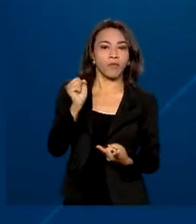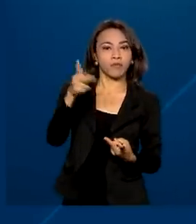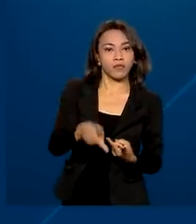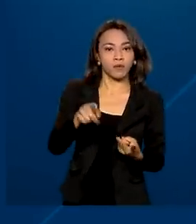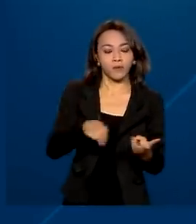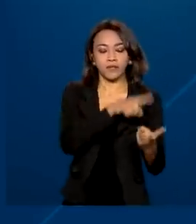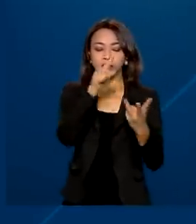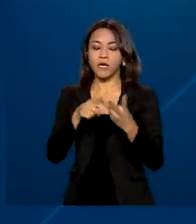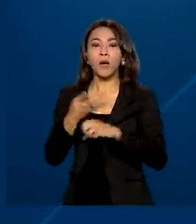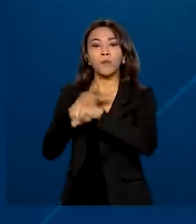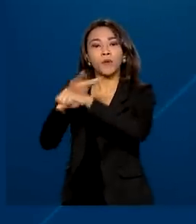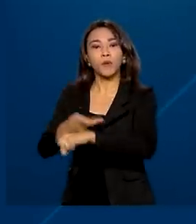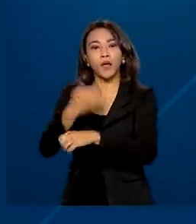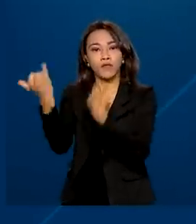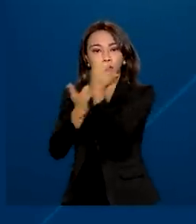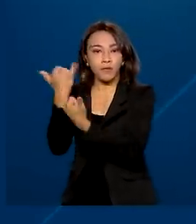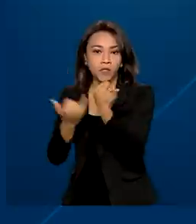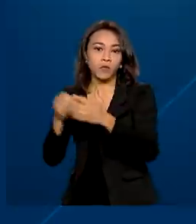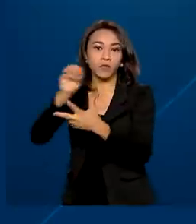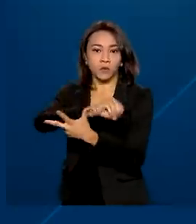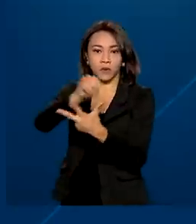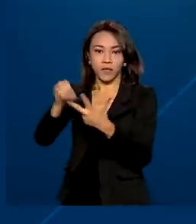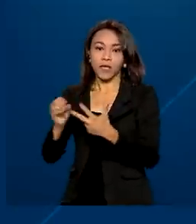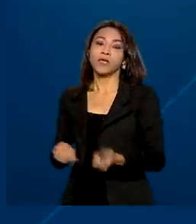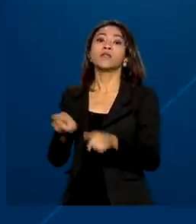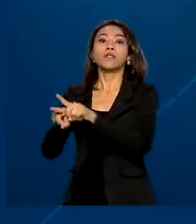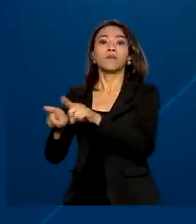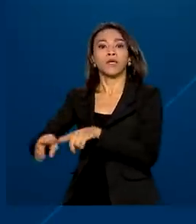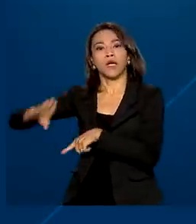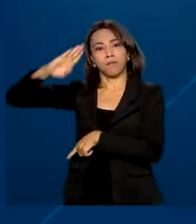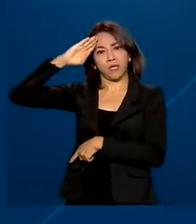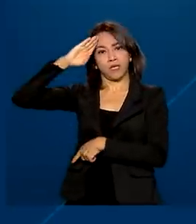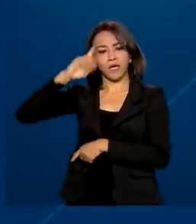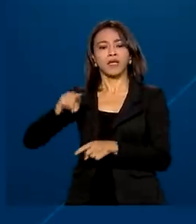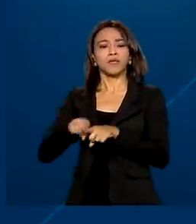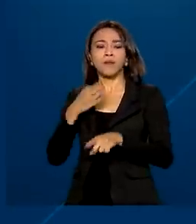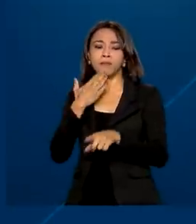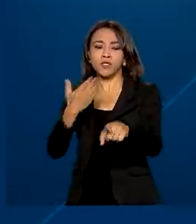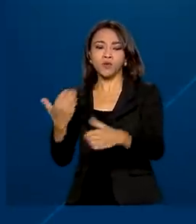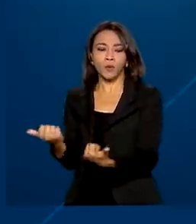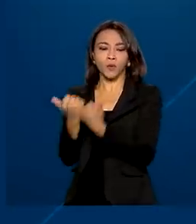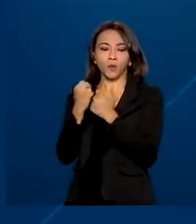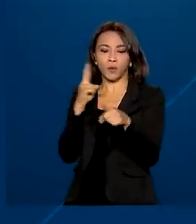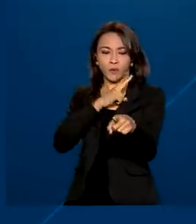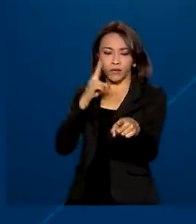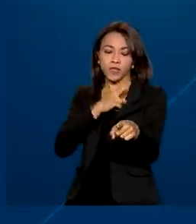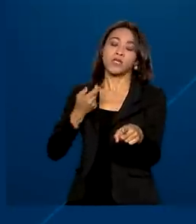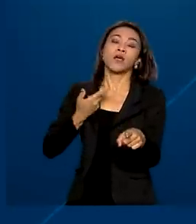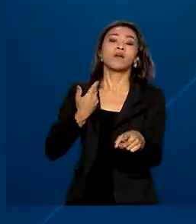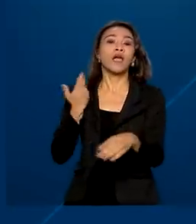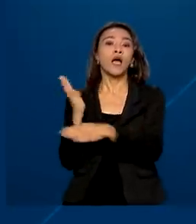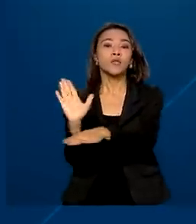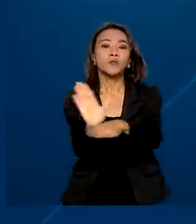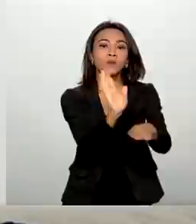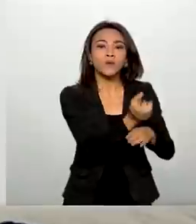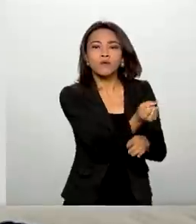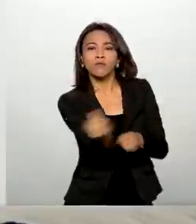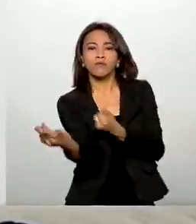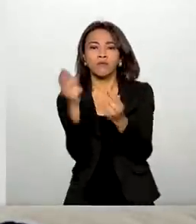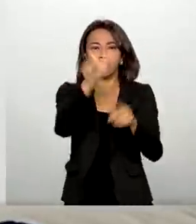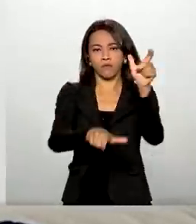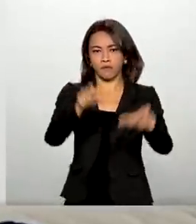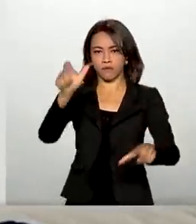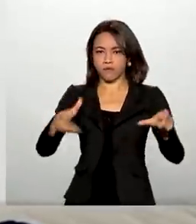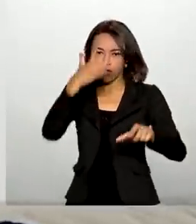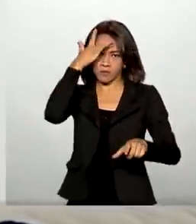informações sobre o Enem, alistamento militar e até pedir o auxílio emergencial, que ajudou muitos brasileiros nos últimos meses. É